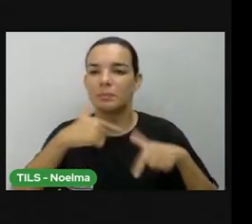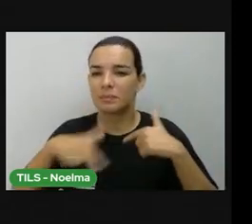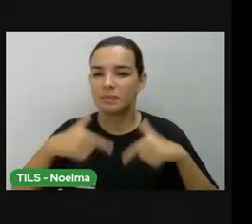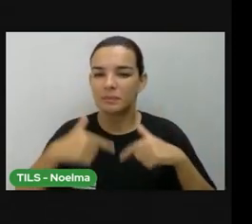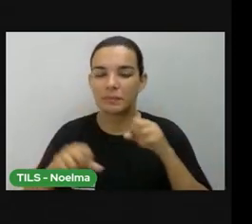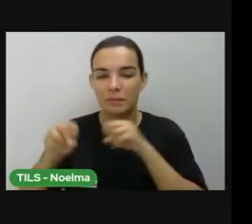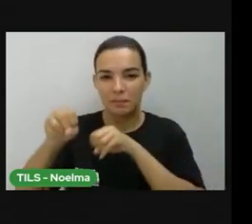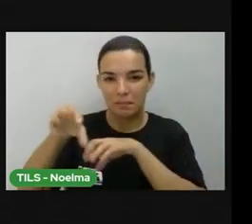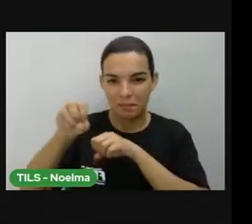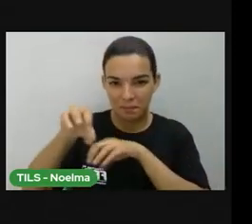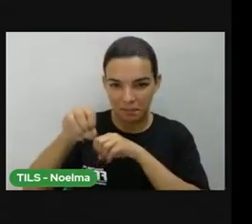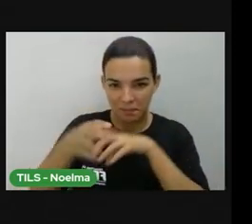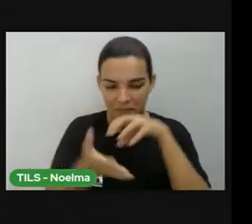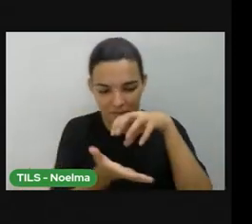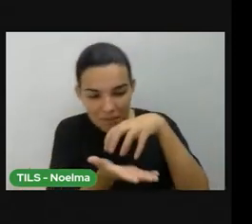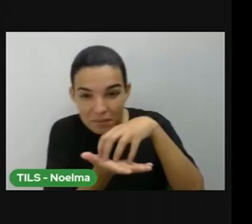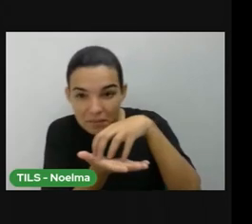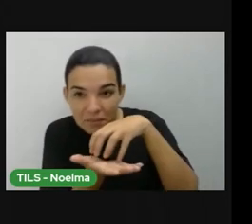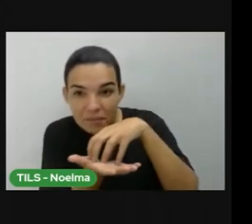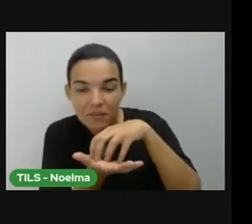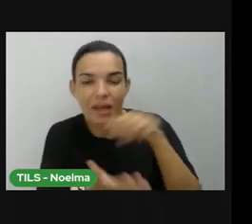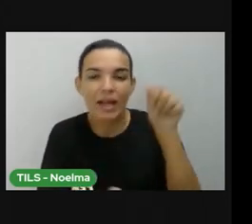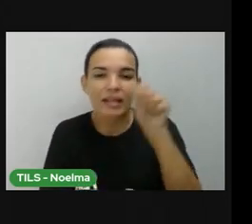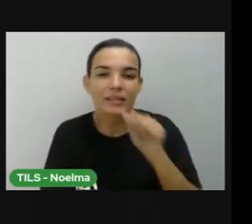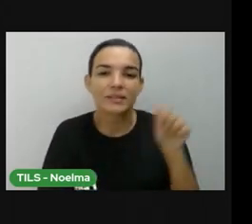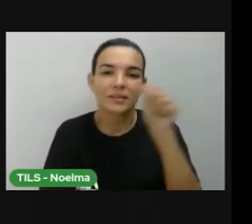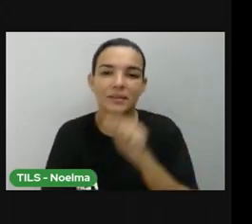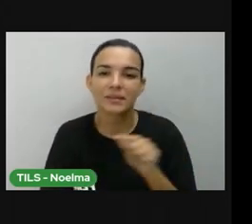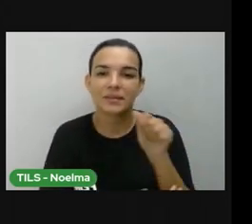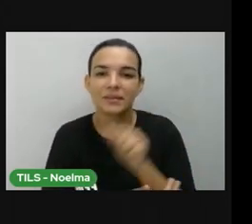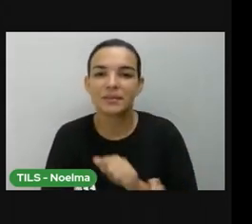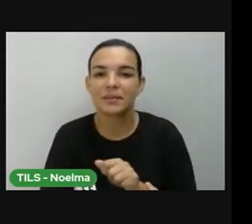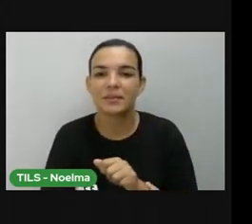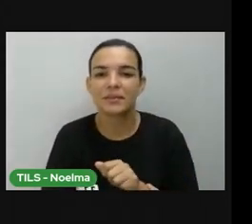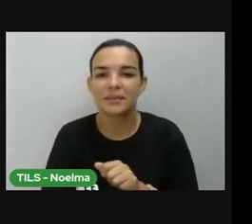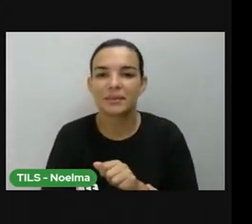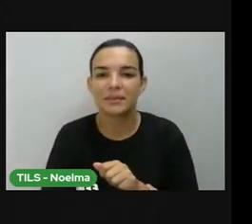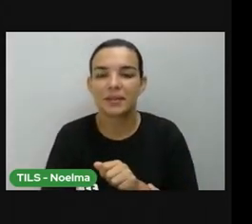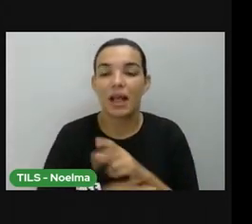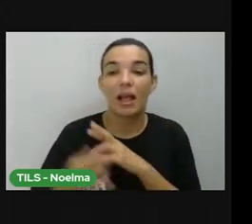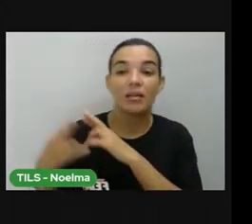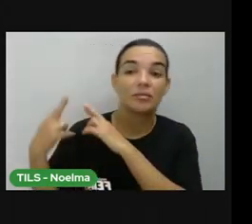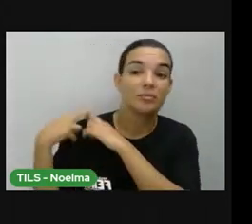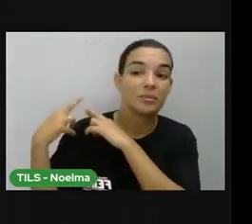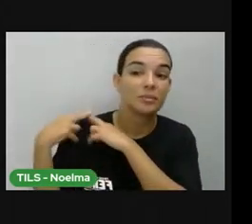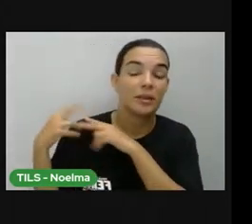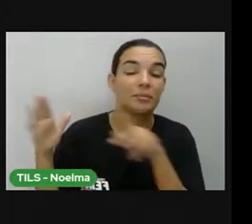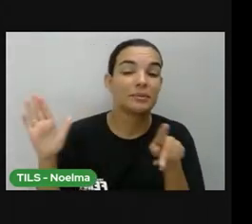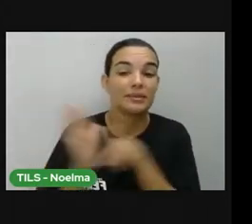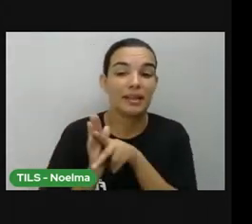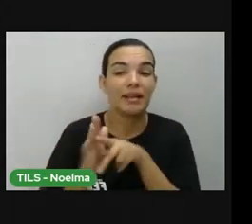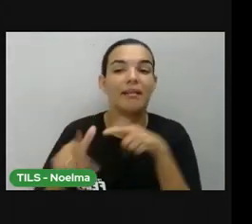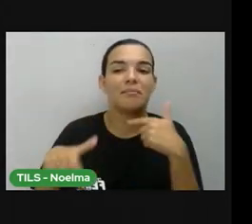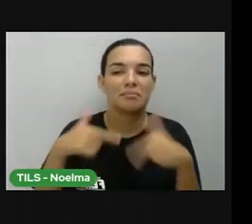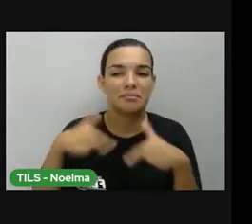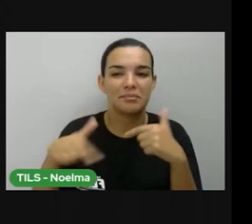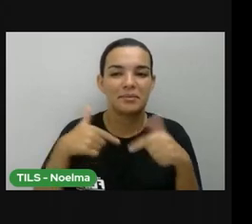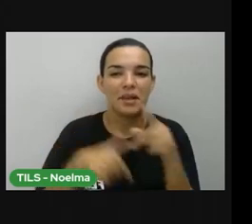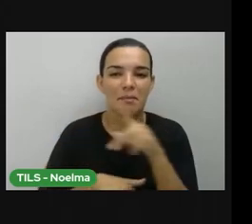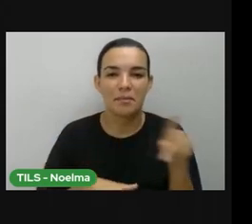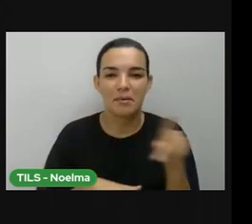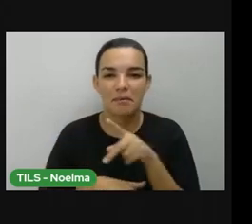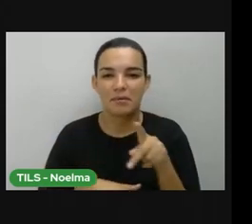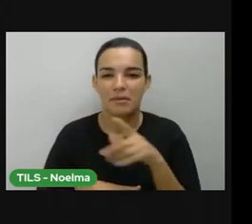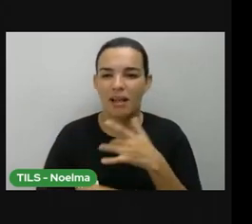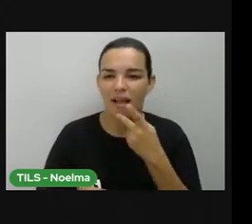aqui na sede mesmo, na sede da associação, não é? Ela assumia esse trabalho, não é? E ela, com